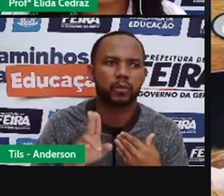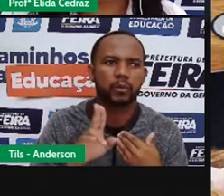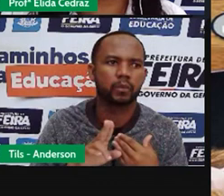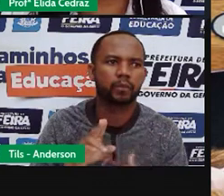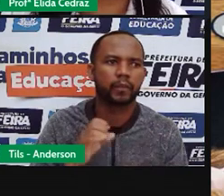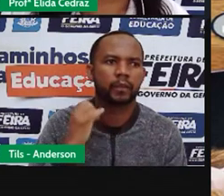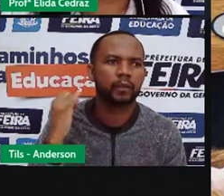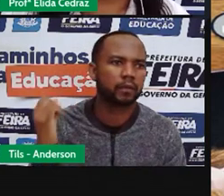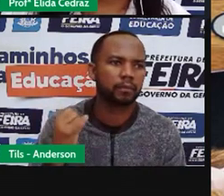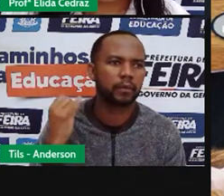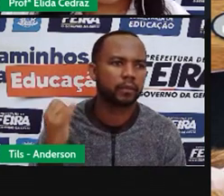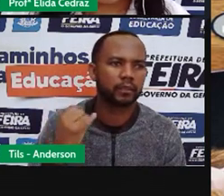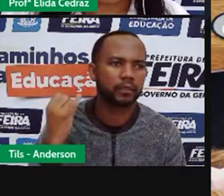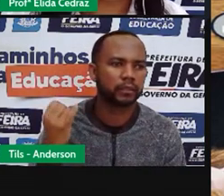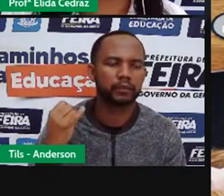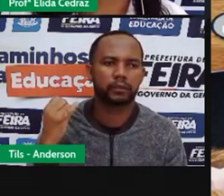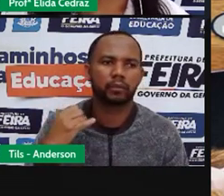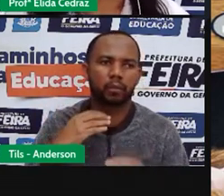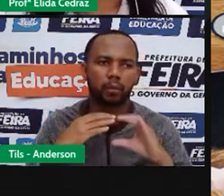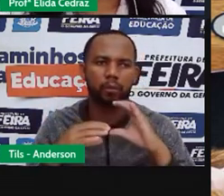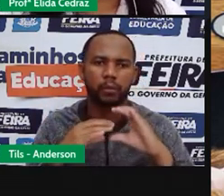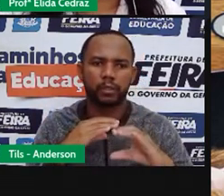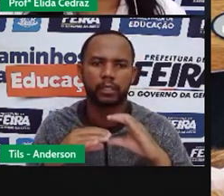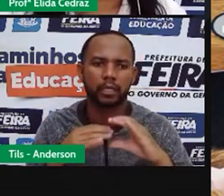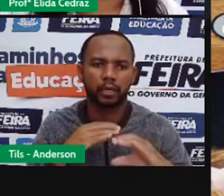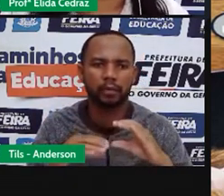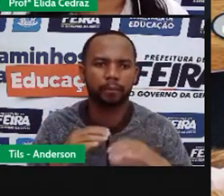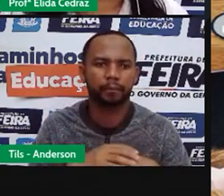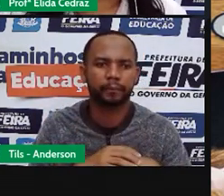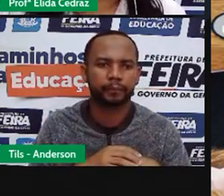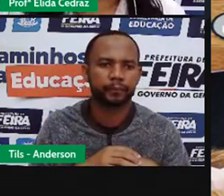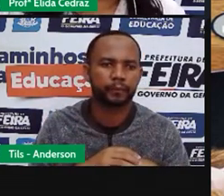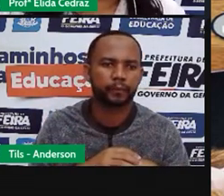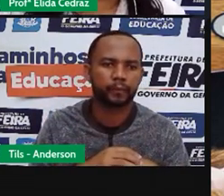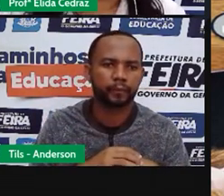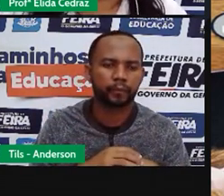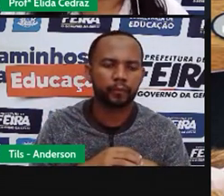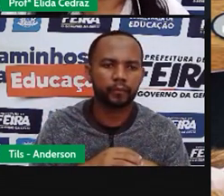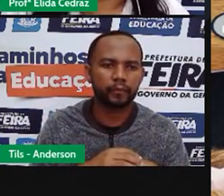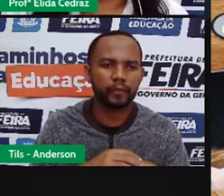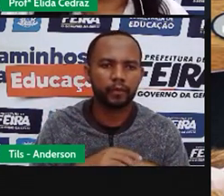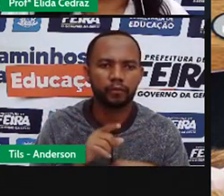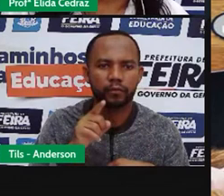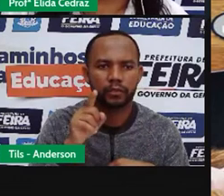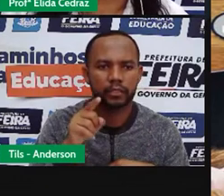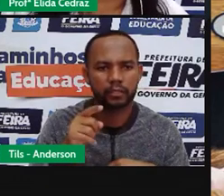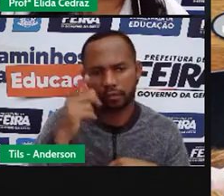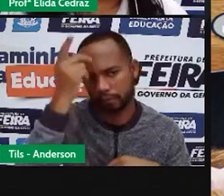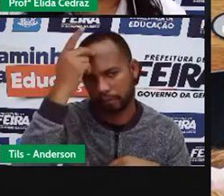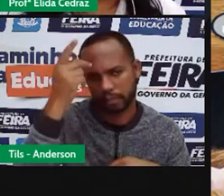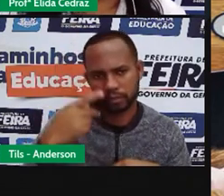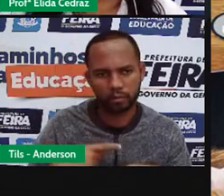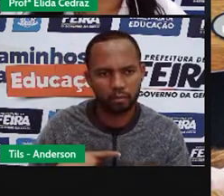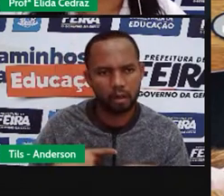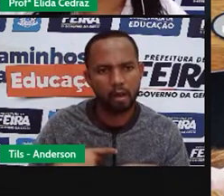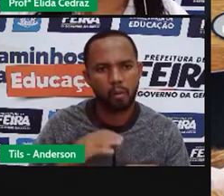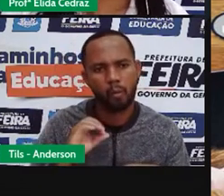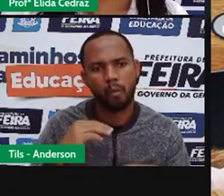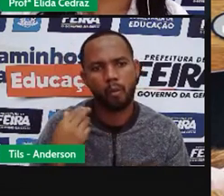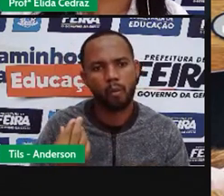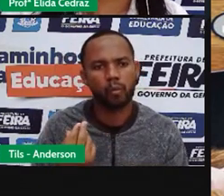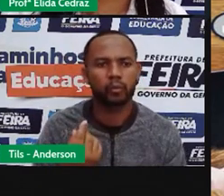importante é se comunicar, seja com o meio de comunicação pessoal ou individual,